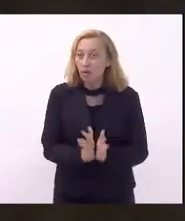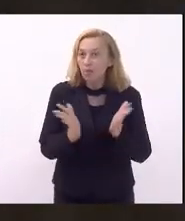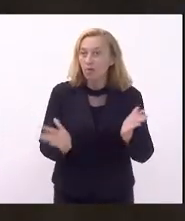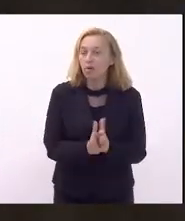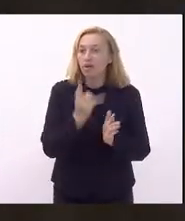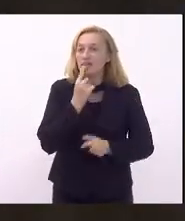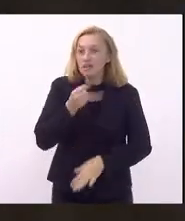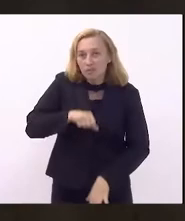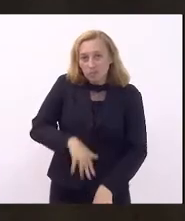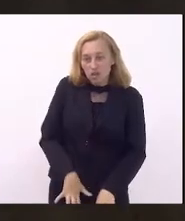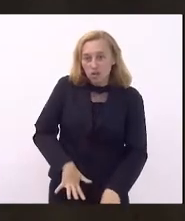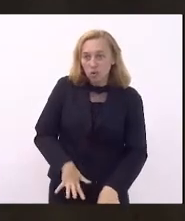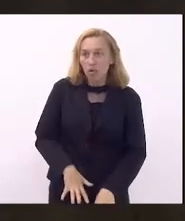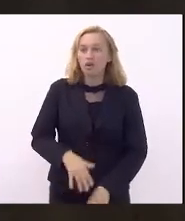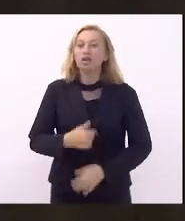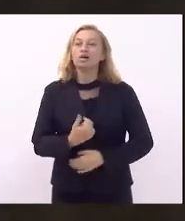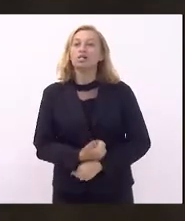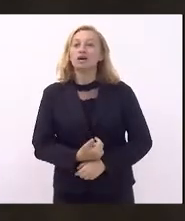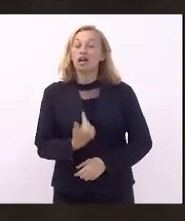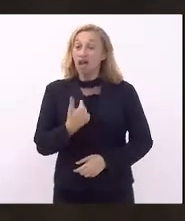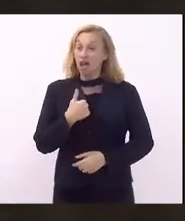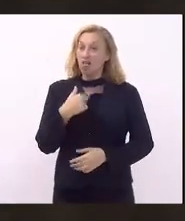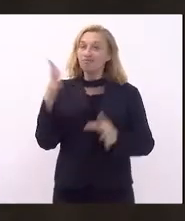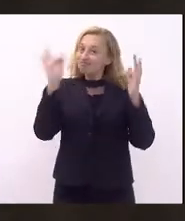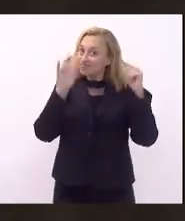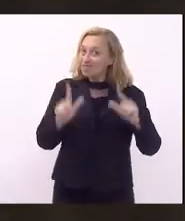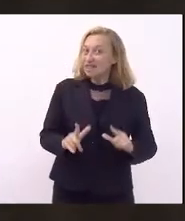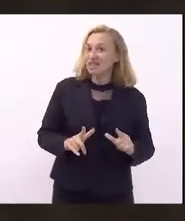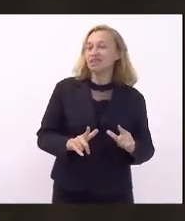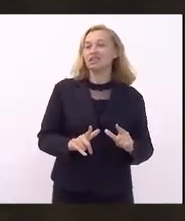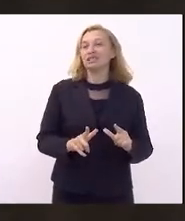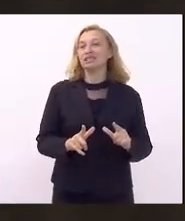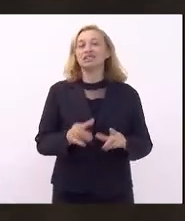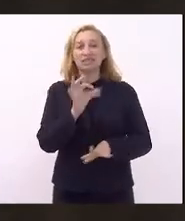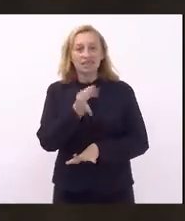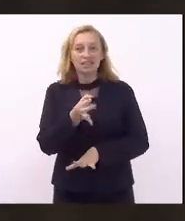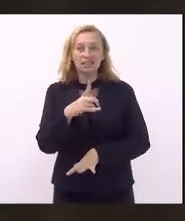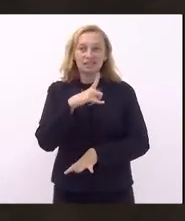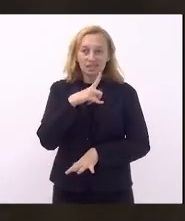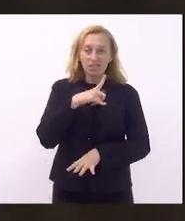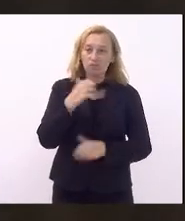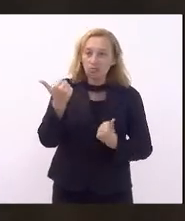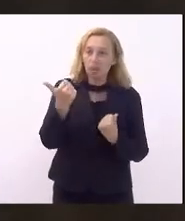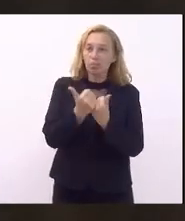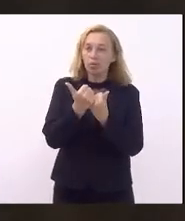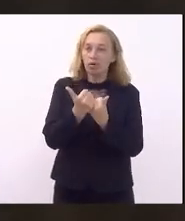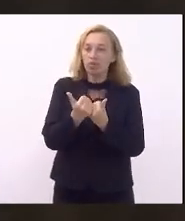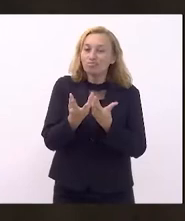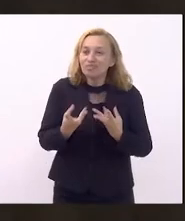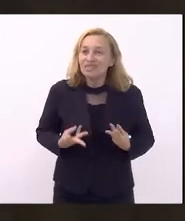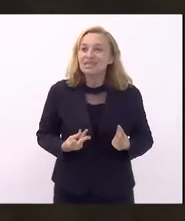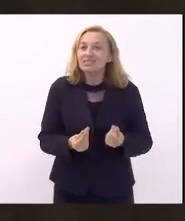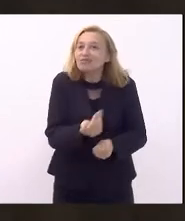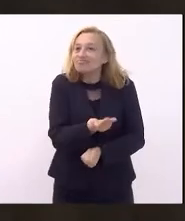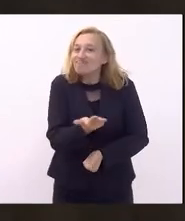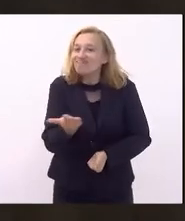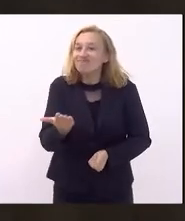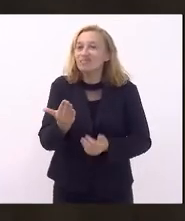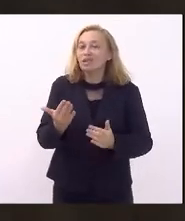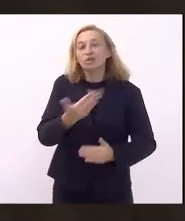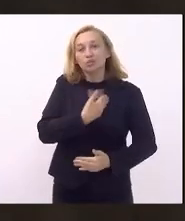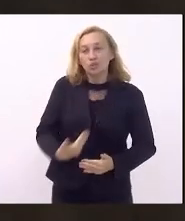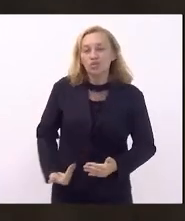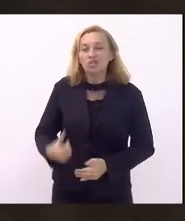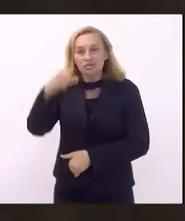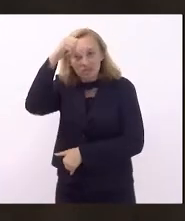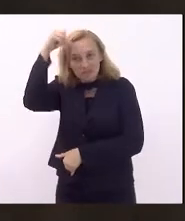menstrual. E eu fico muito feliz e tenho a certeza de poder contar com a sensibilidade do governador